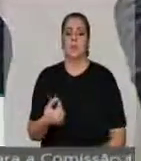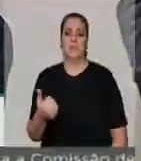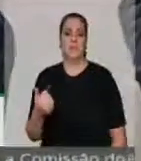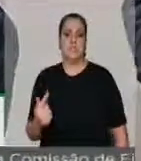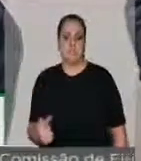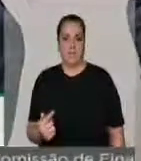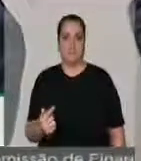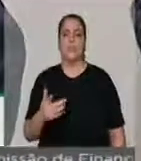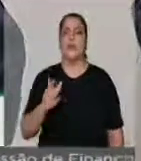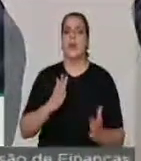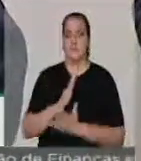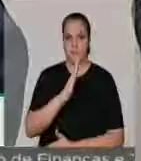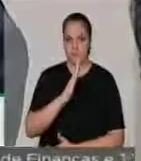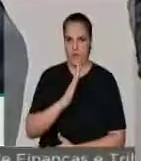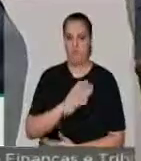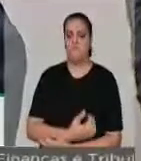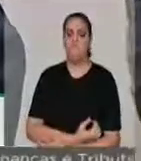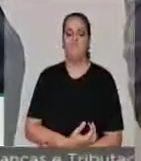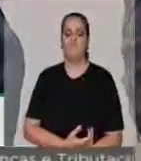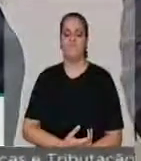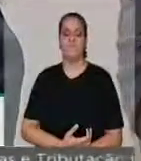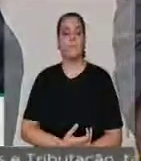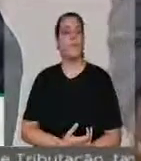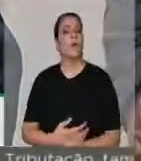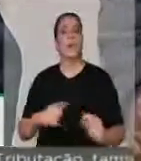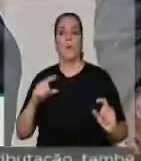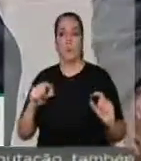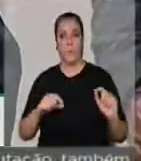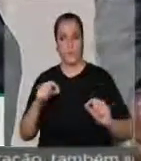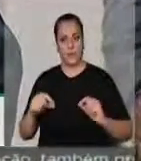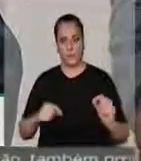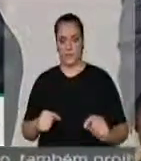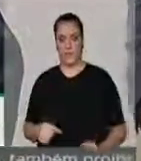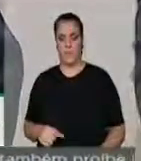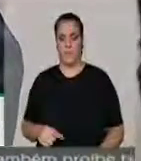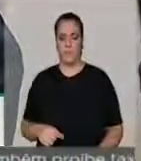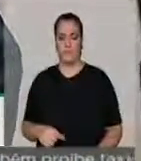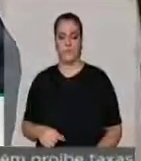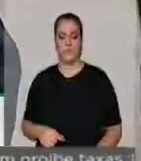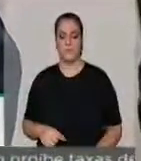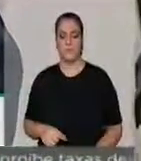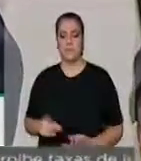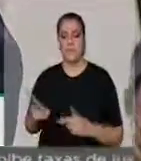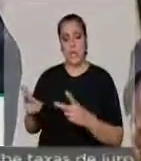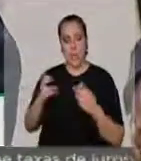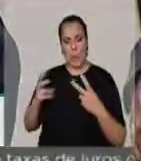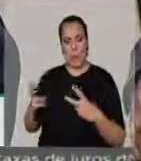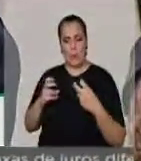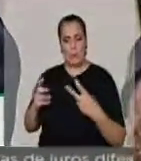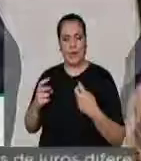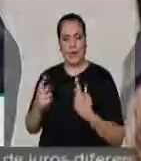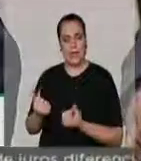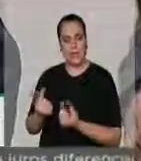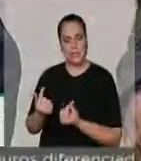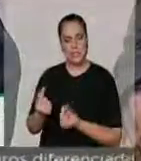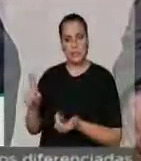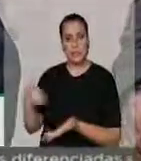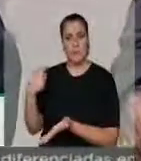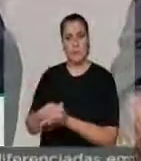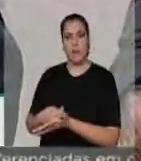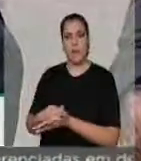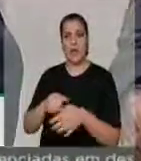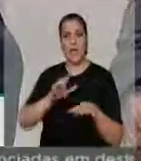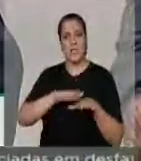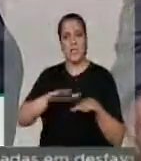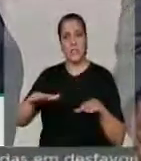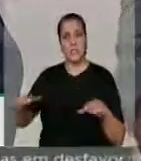pelo deputado Ricardo Zá, que determina que a cobrança de valores em estacionamentos